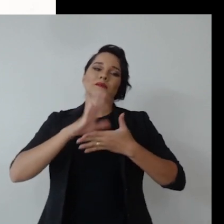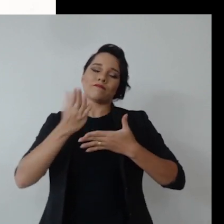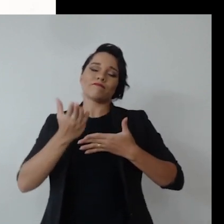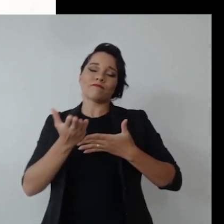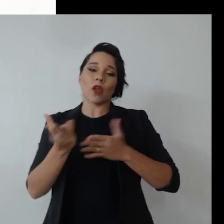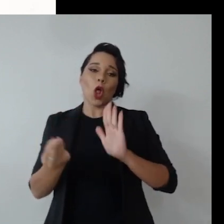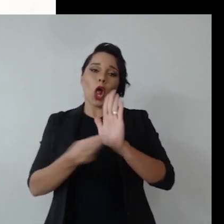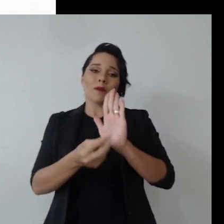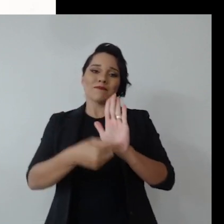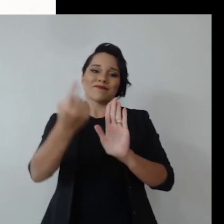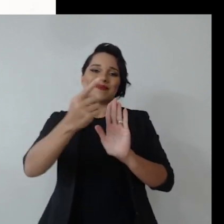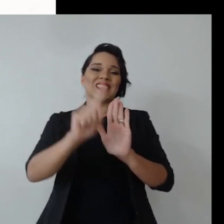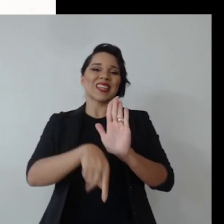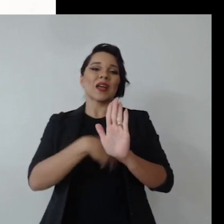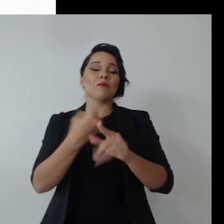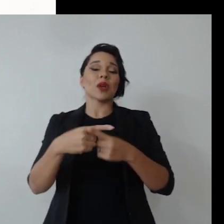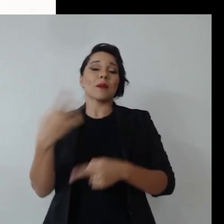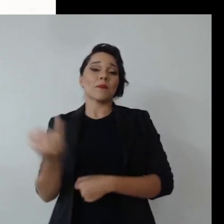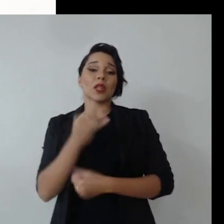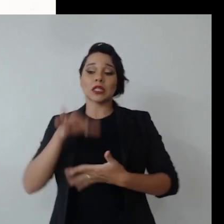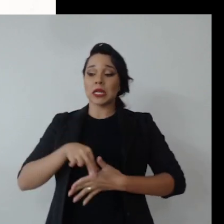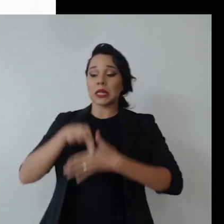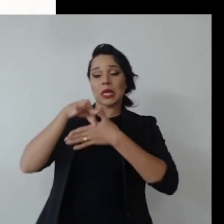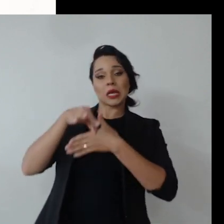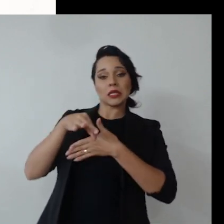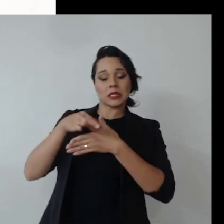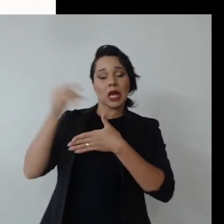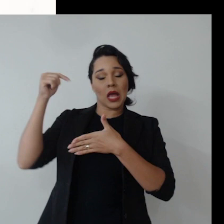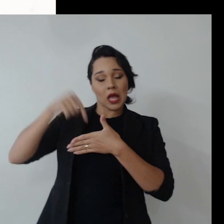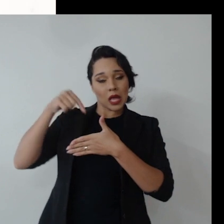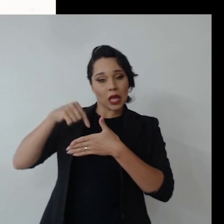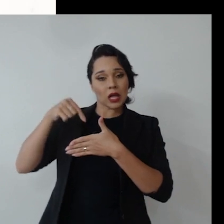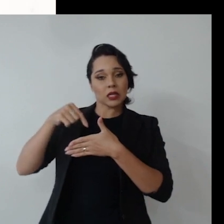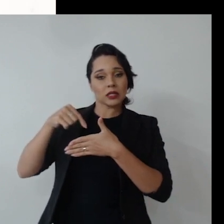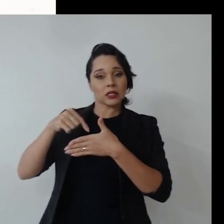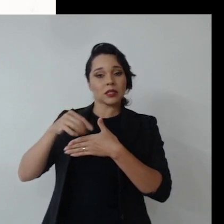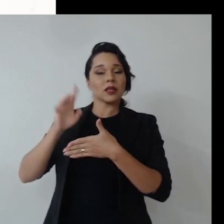coloco na frente, porque é muito importante que as lideranças, às vezes, eles são,